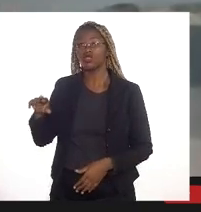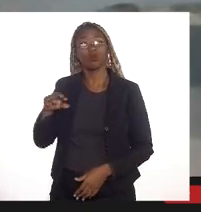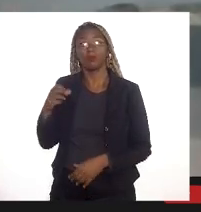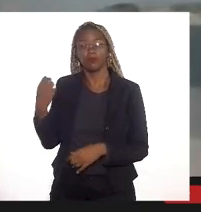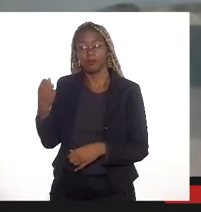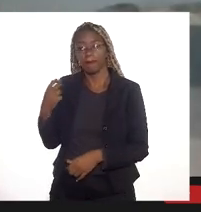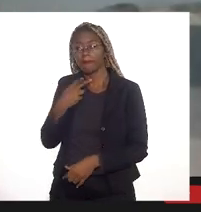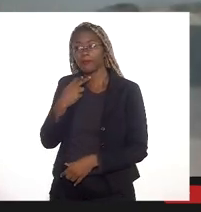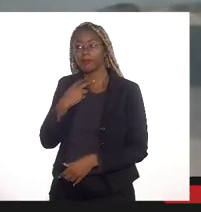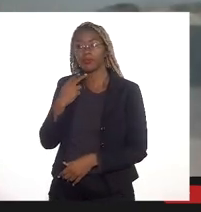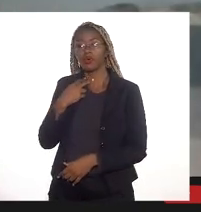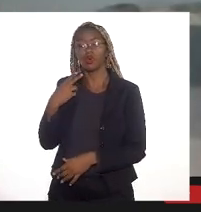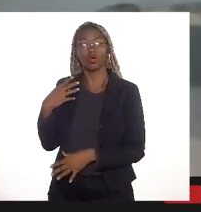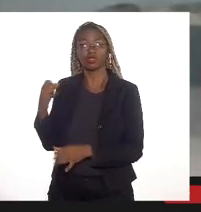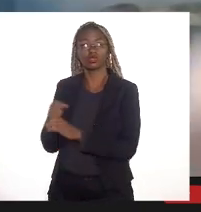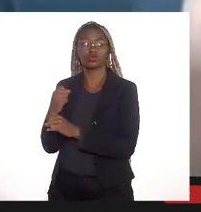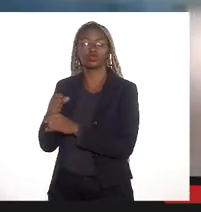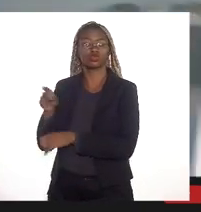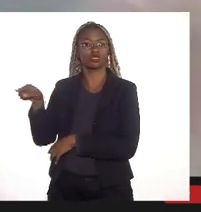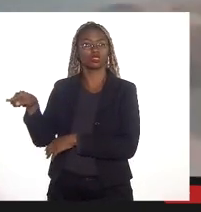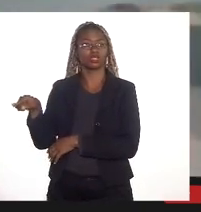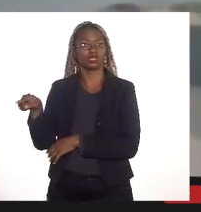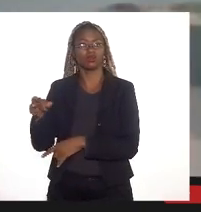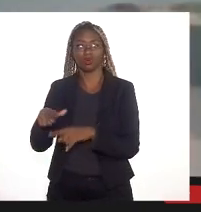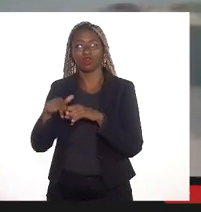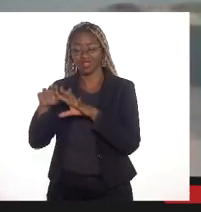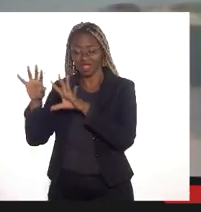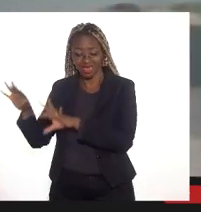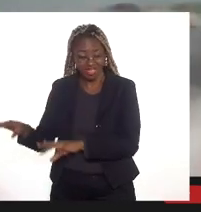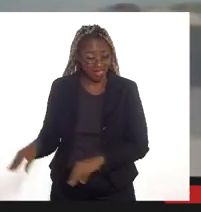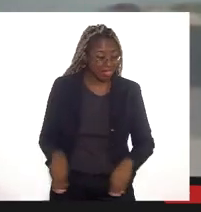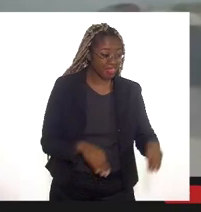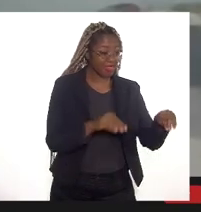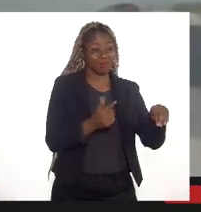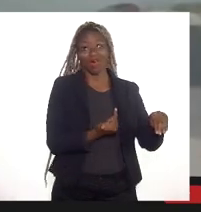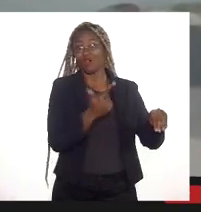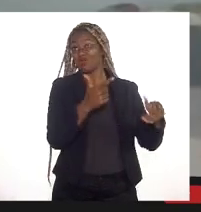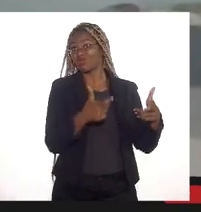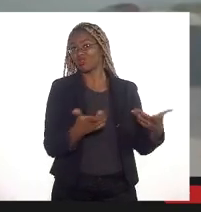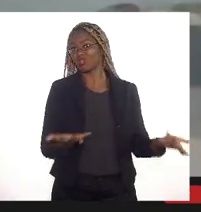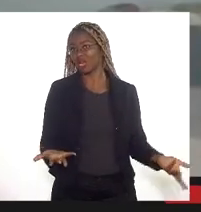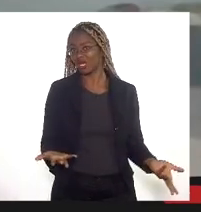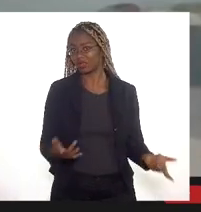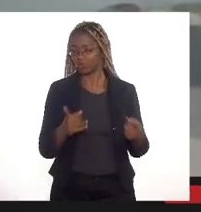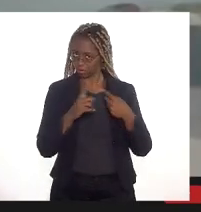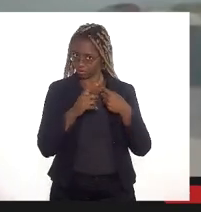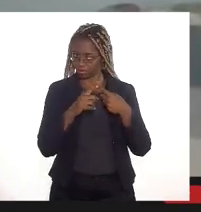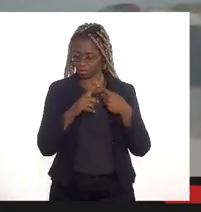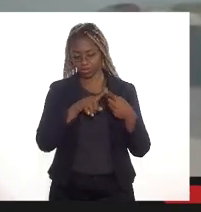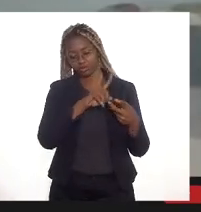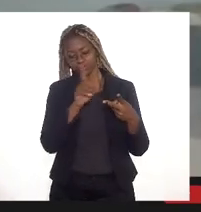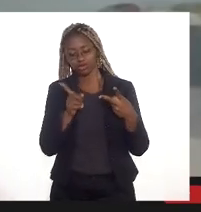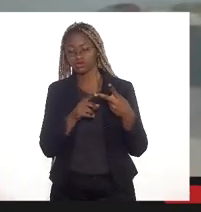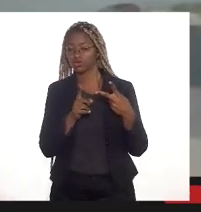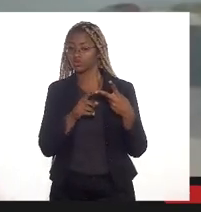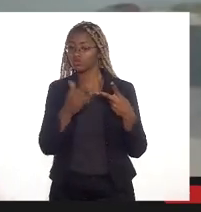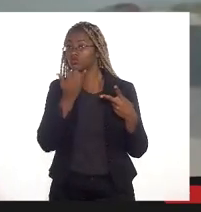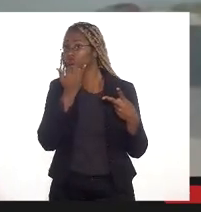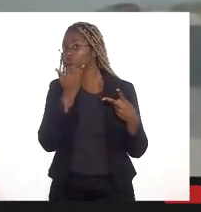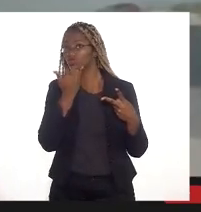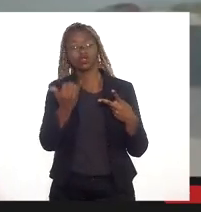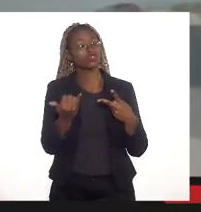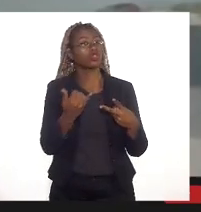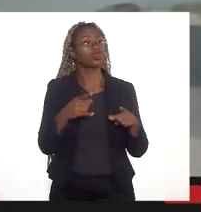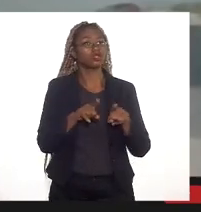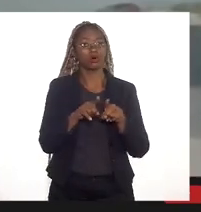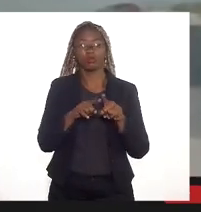amortecer muito mais enchente sem transferir o problema para outra bacia este é o primeiro ponto e o segundo ponto só me desculpe mas eu